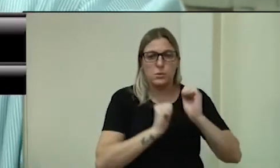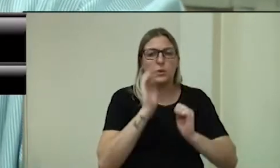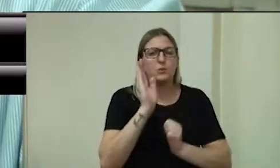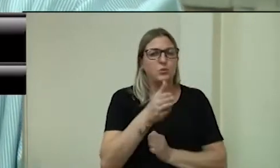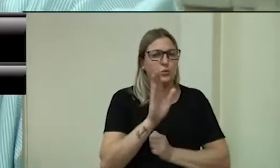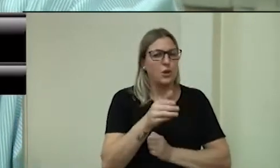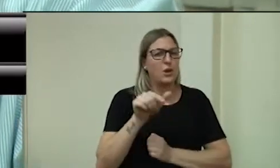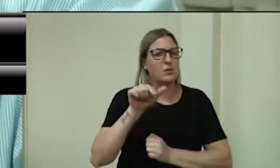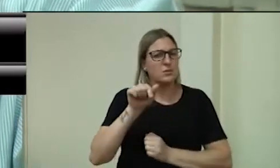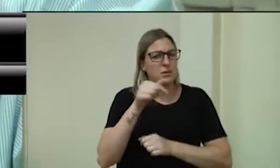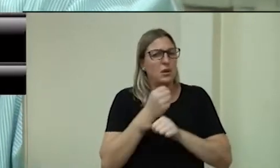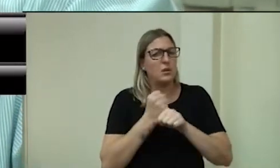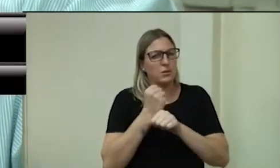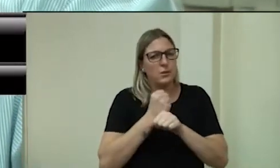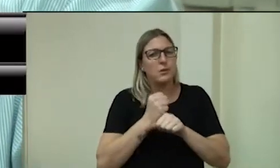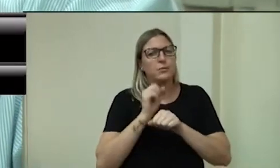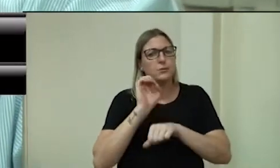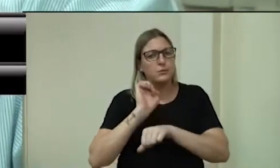sete, pode ser.